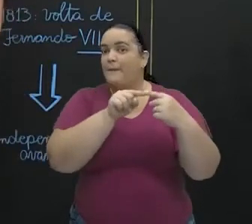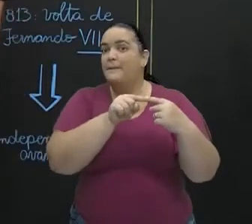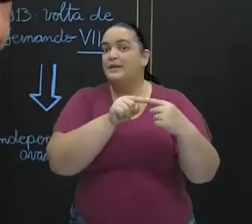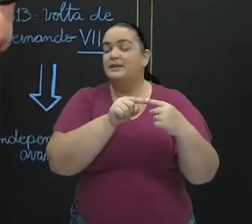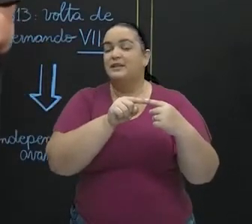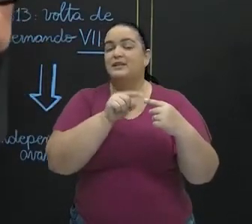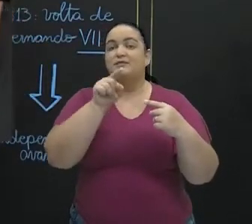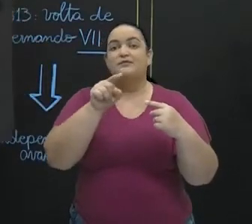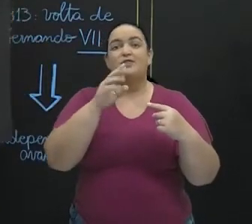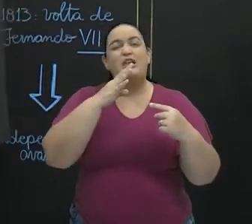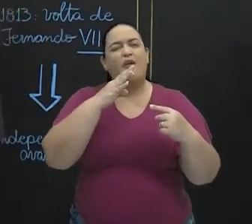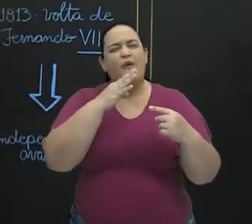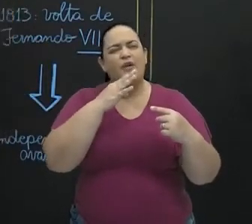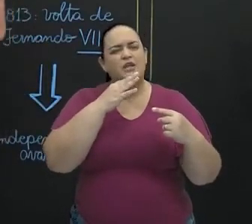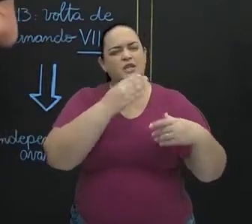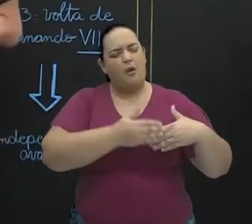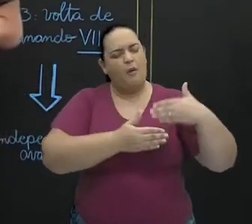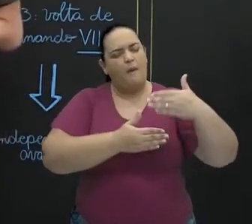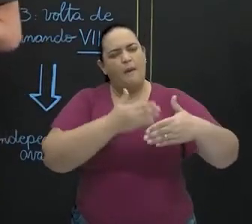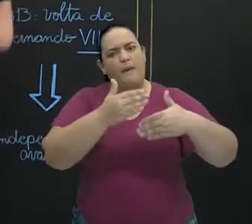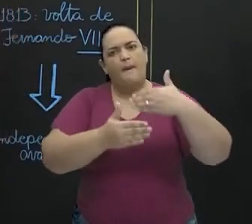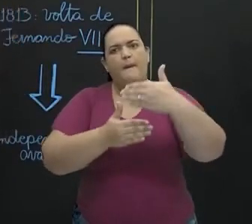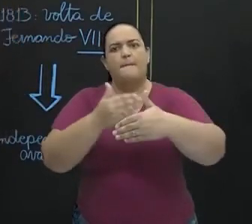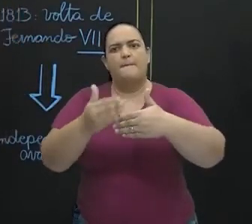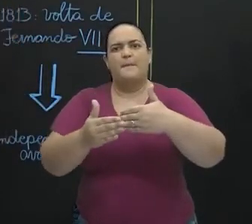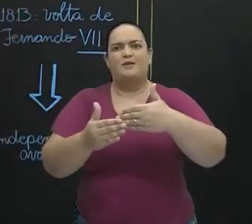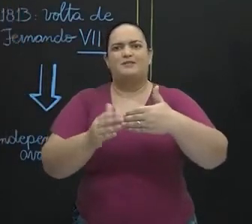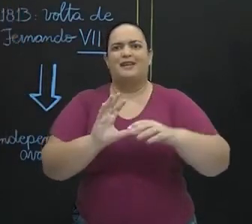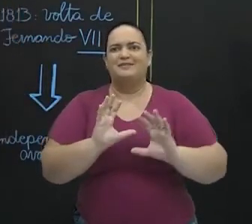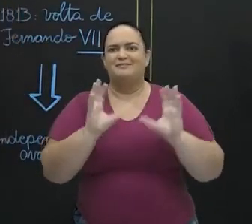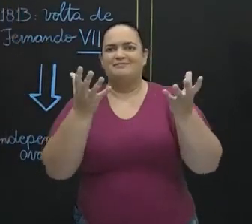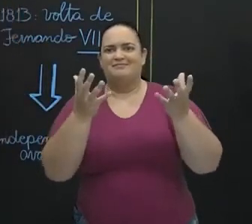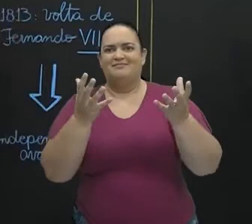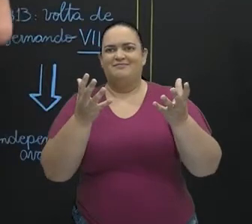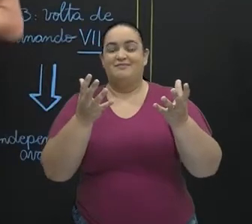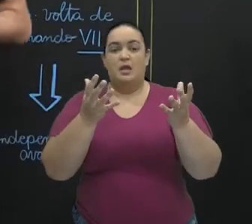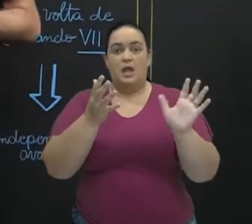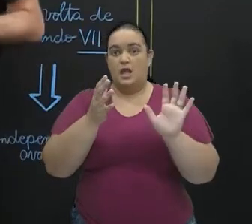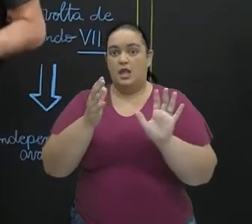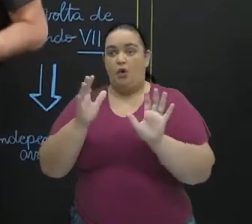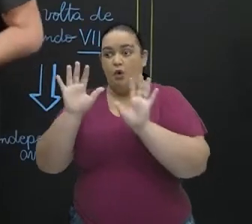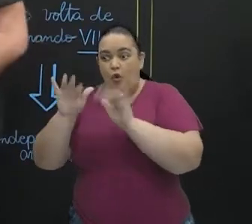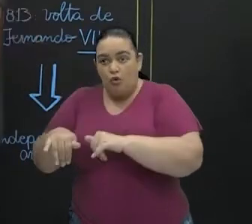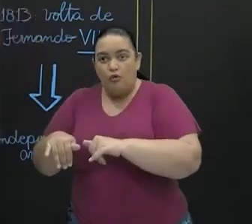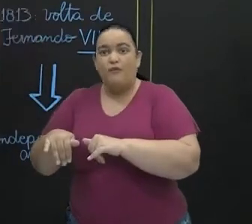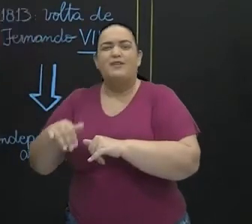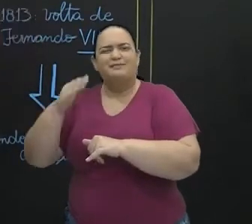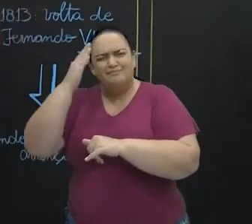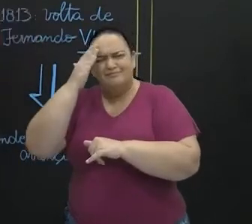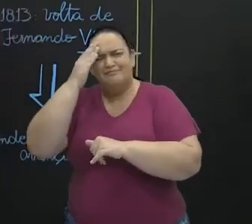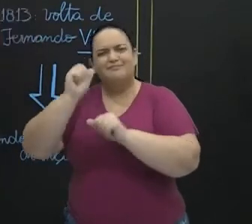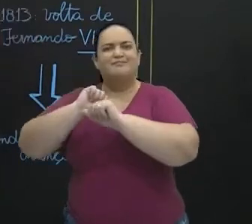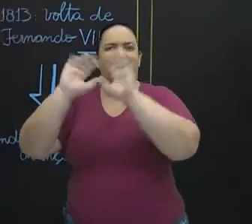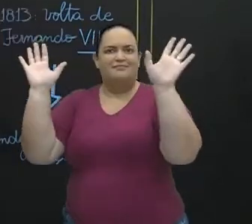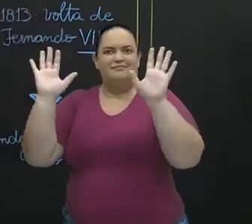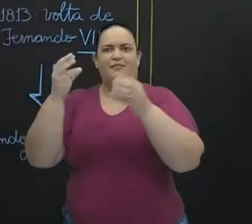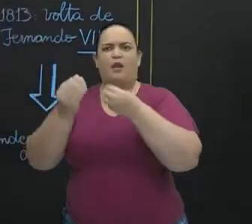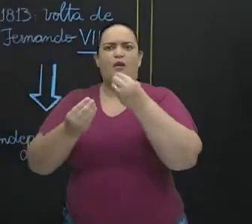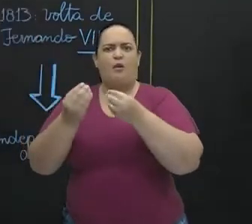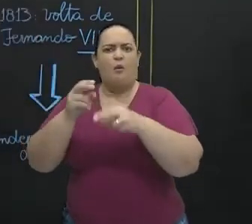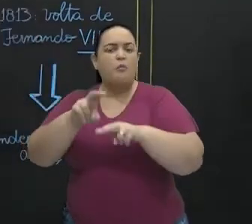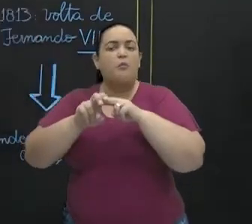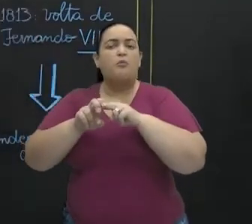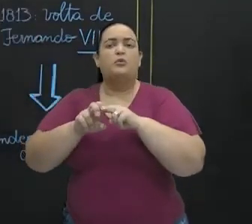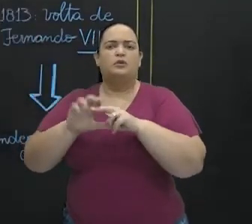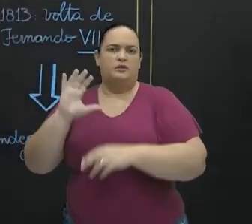variedade desse processo, e no final a gente vai também tentar entender por que essa diferença aconteceu. Bom, o primeiro